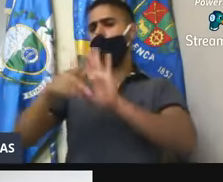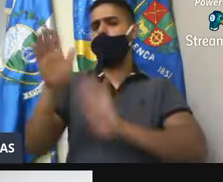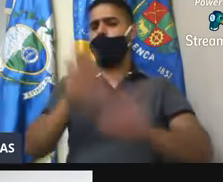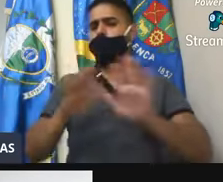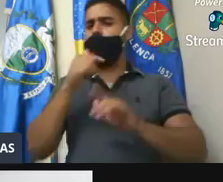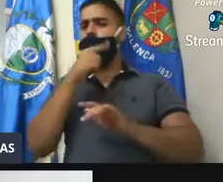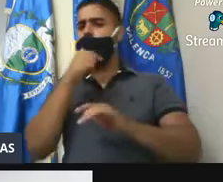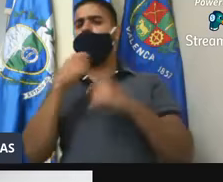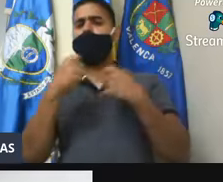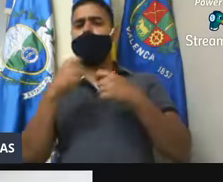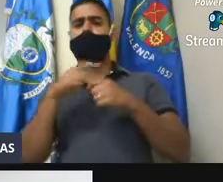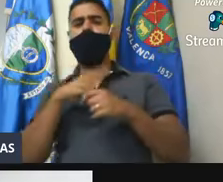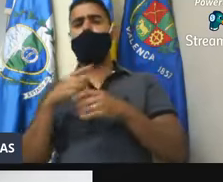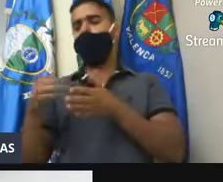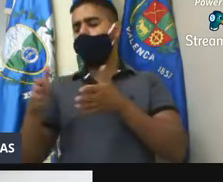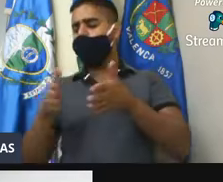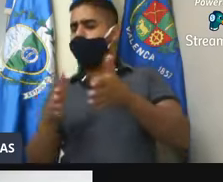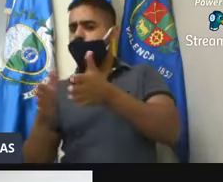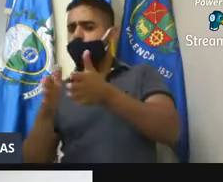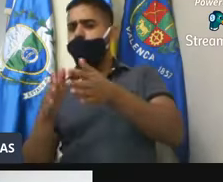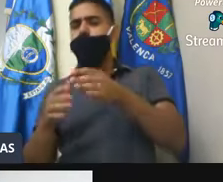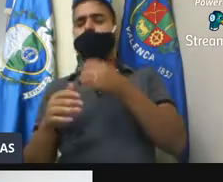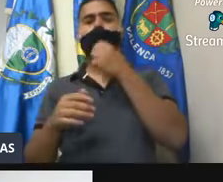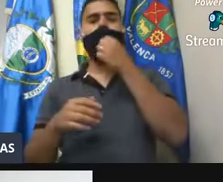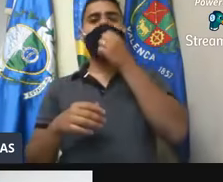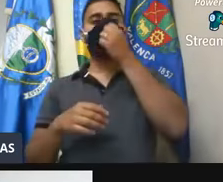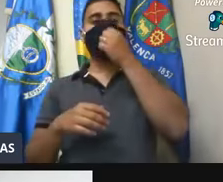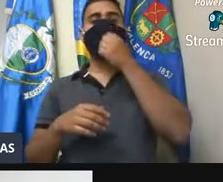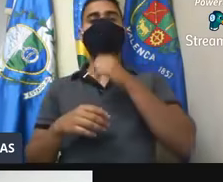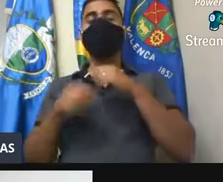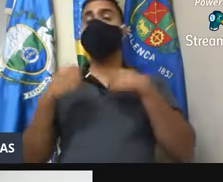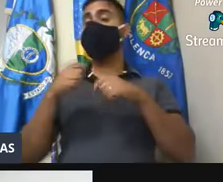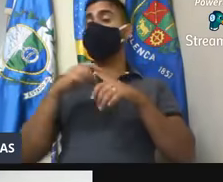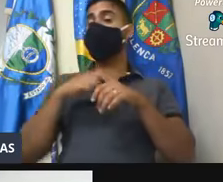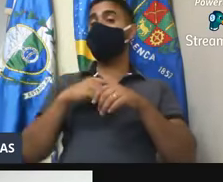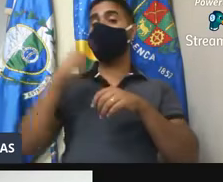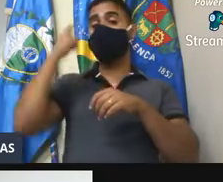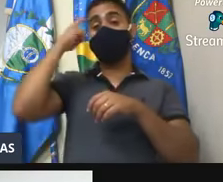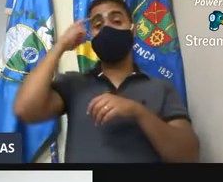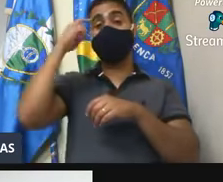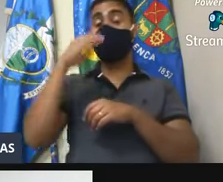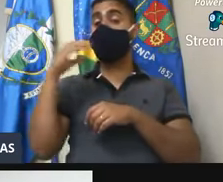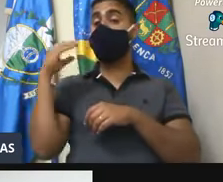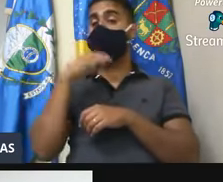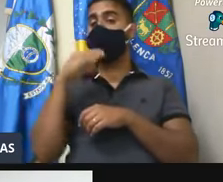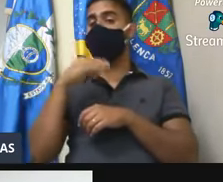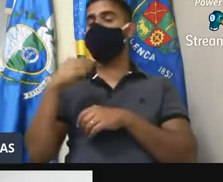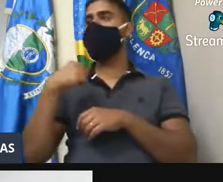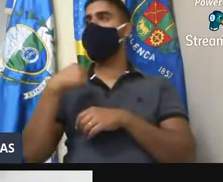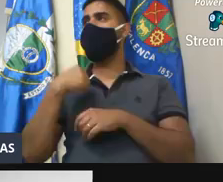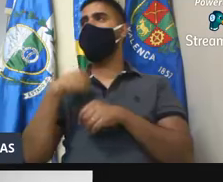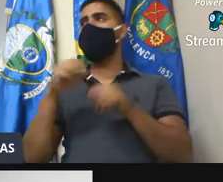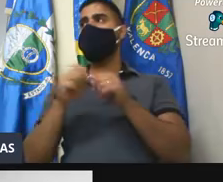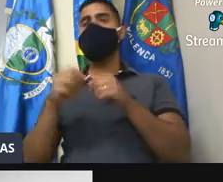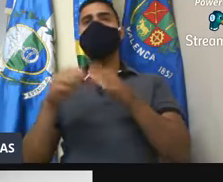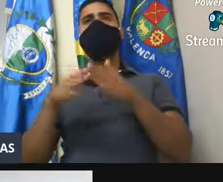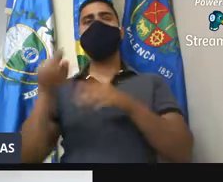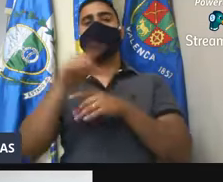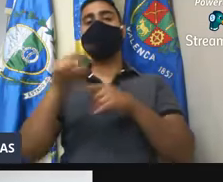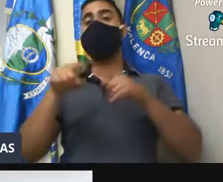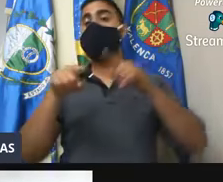necessidade, acho que é um, é um caminho que a gente precisa trilhar rapidamente e aí eu vou dar entrada aqui na semana que vem,